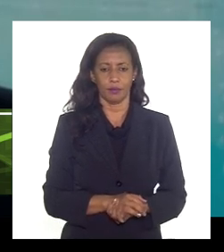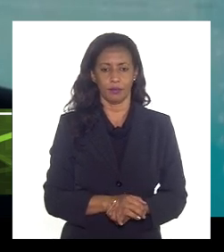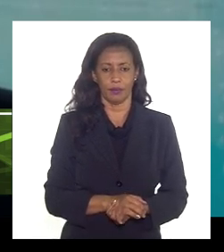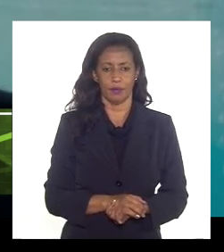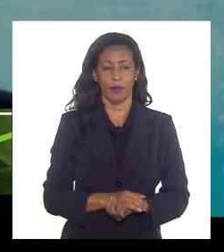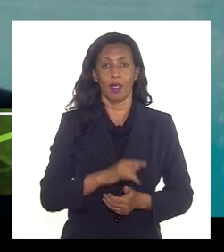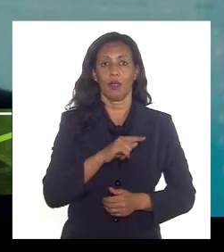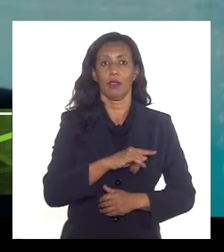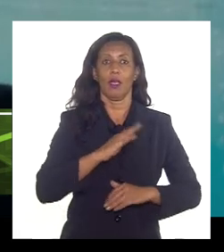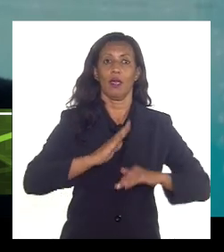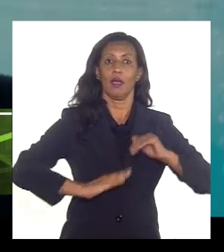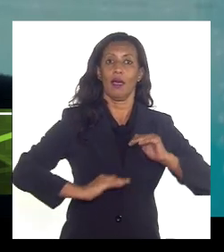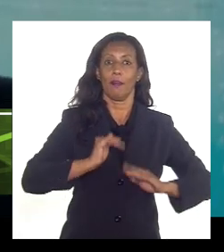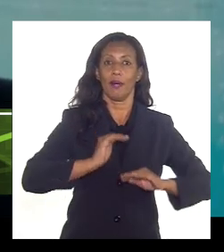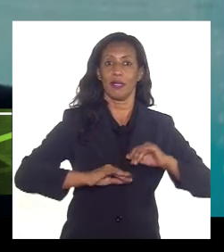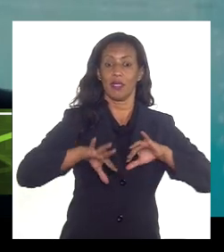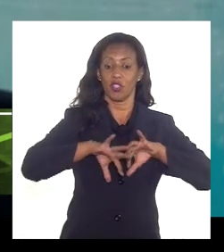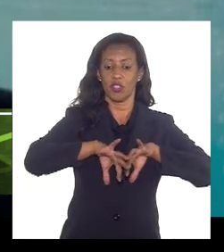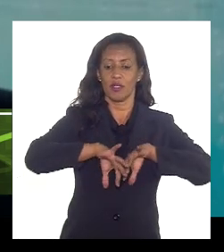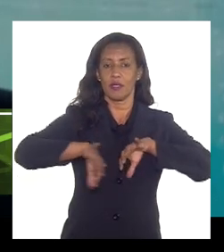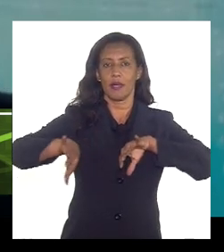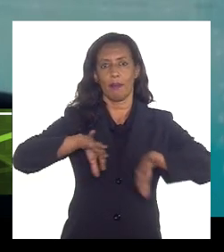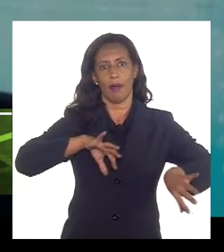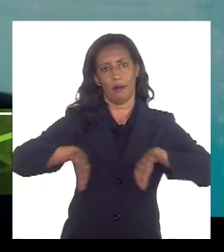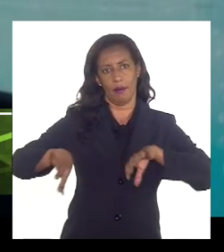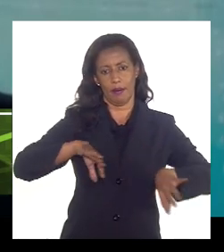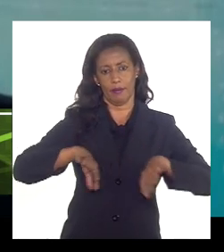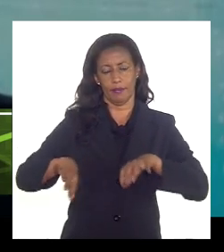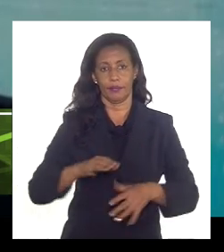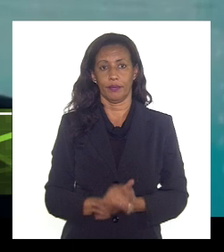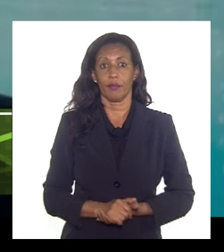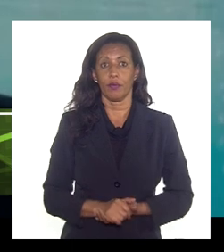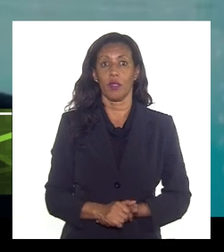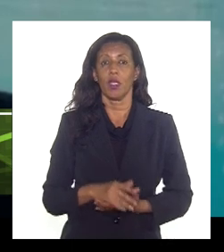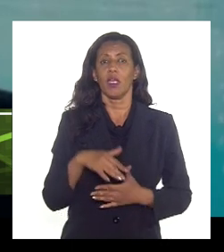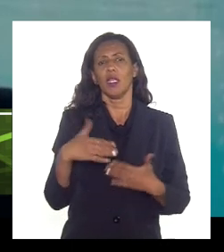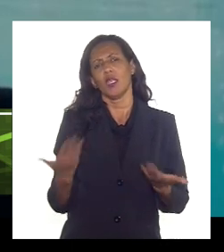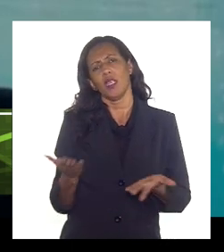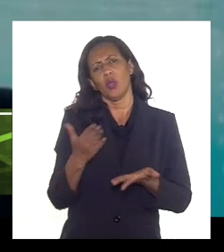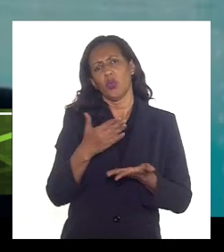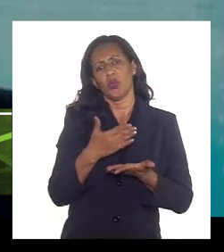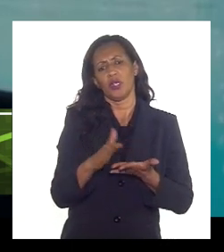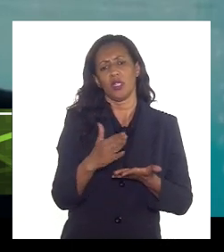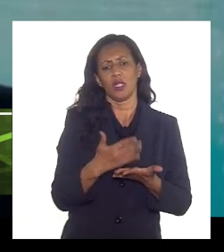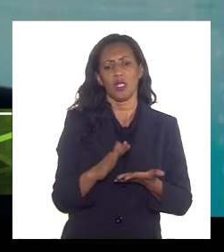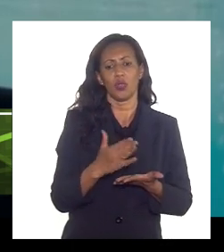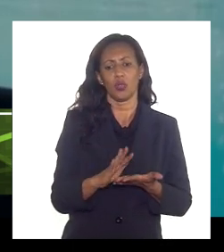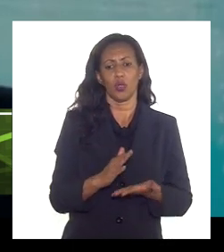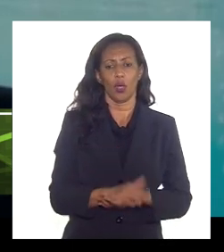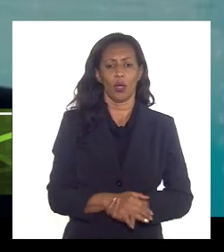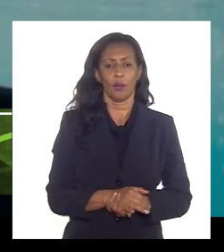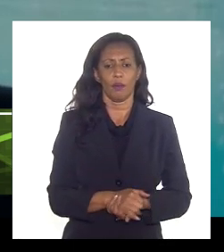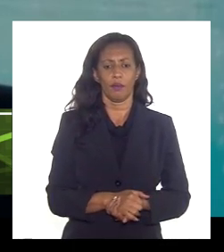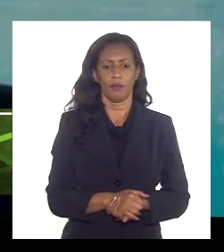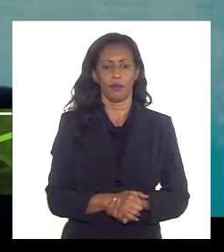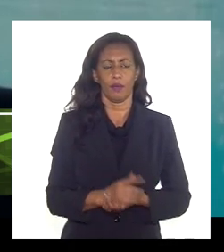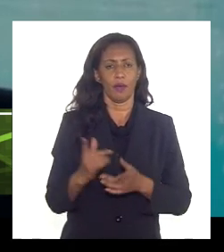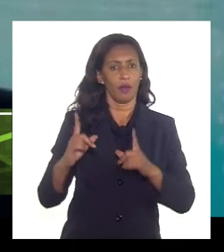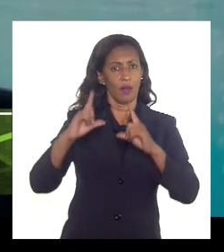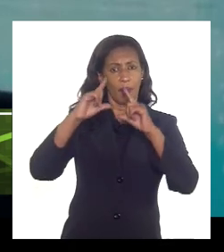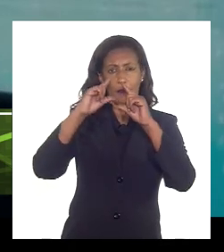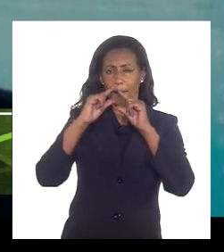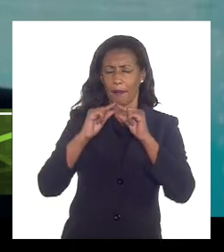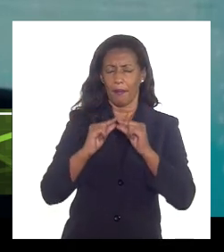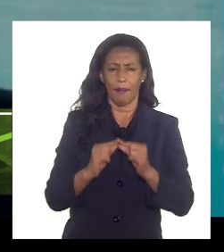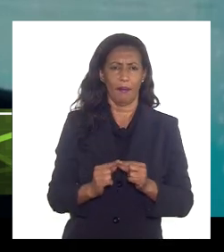da capacidade que eu tenho de separar o CO2 do gás e o restante aí sim ele é exportado com gás baixíssimo teor